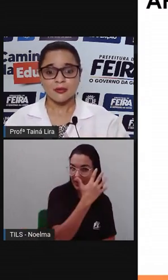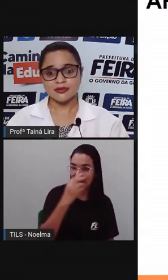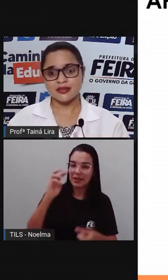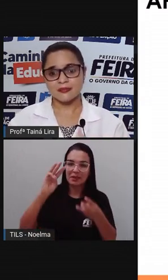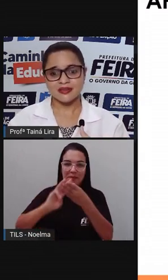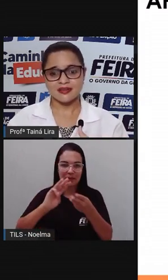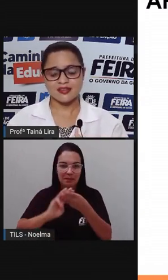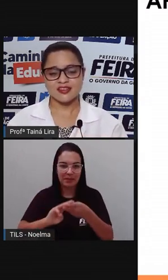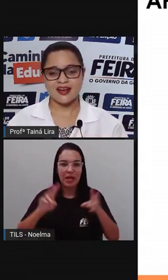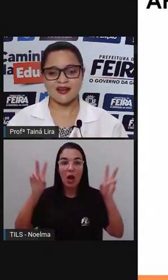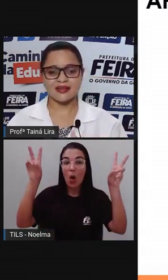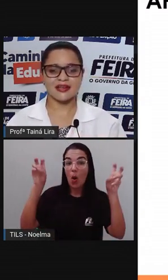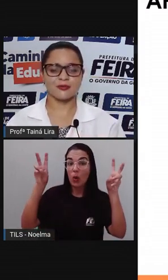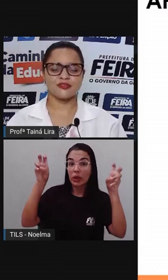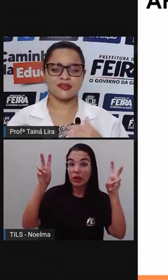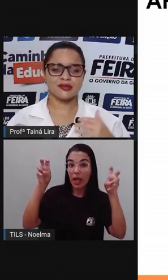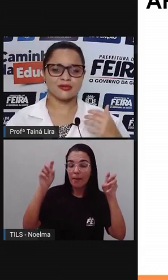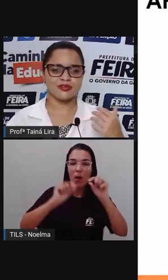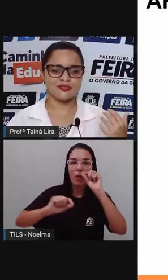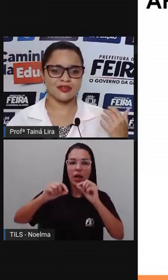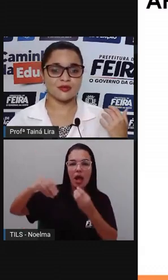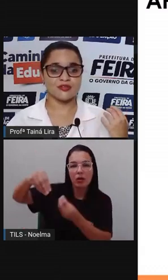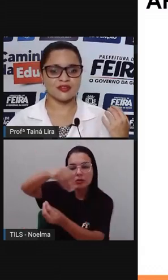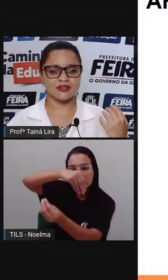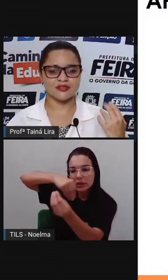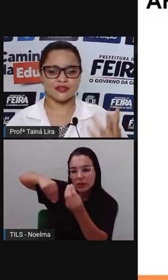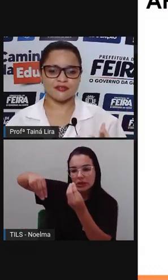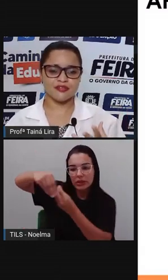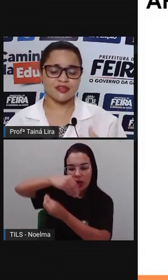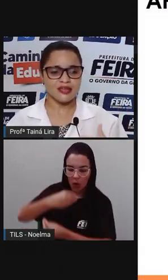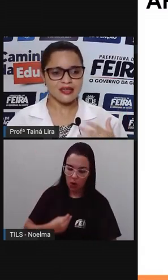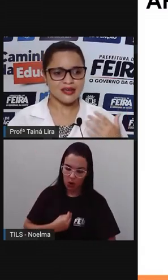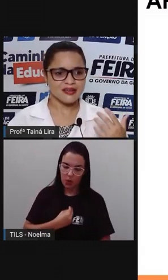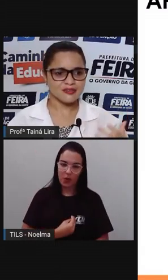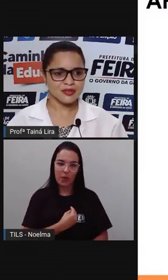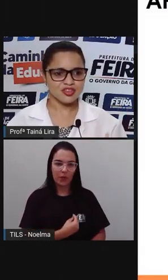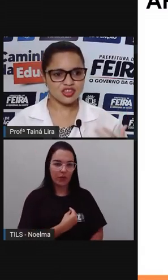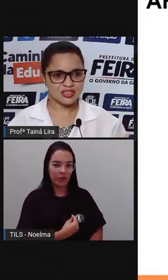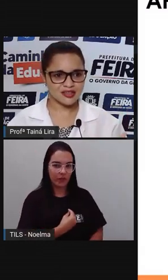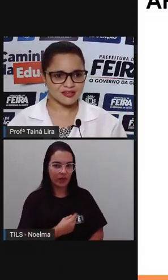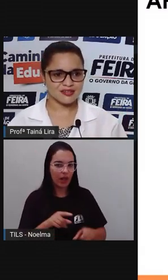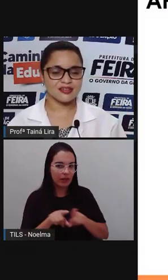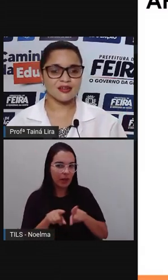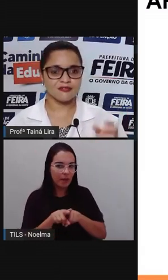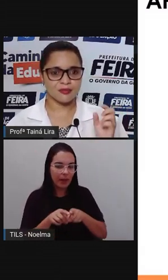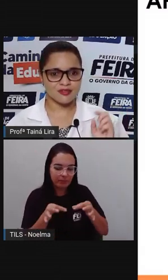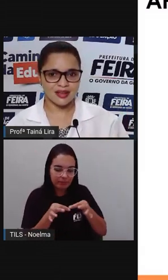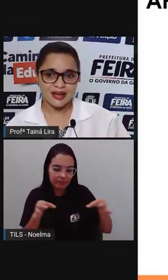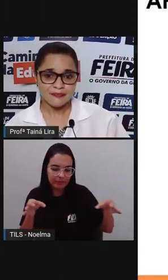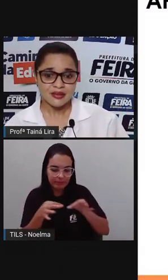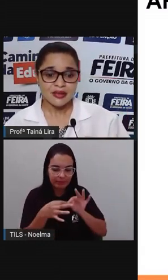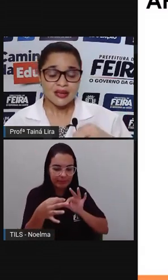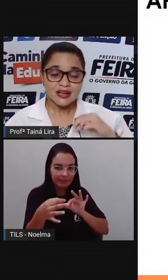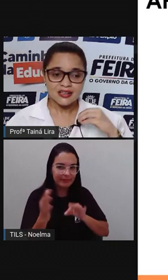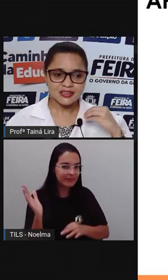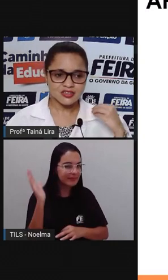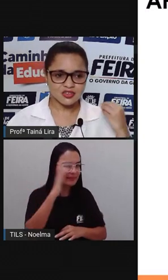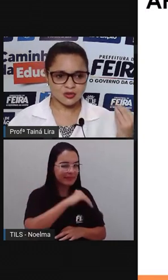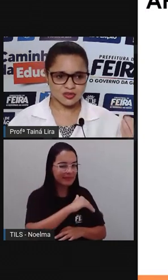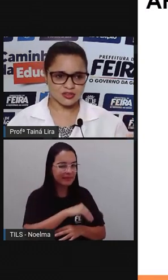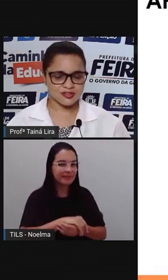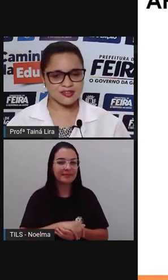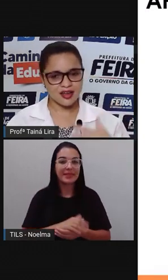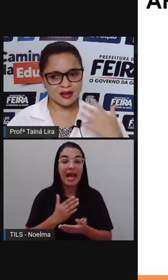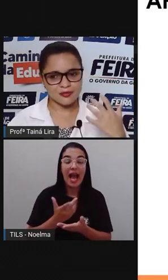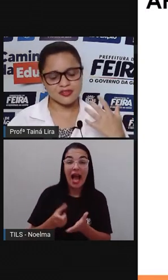O tema da nossa aula é o ciclo de vida dos seres vivos e as medidas. Então, vamos lá? Antes